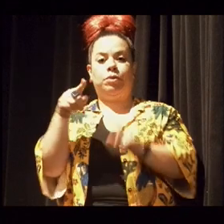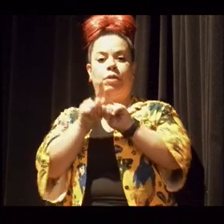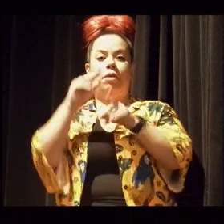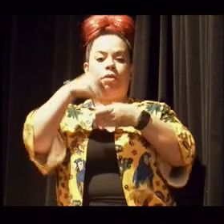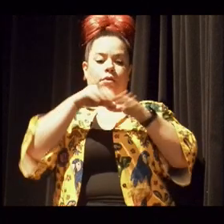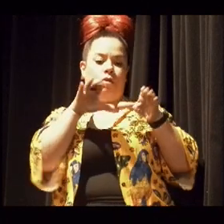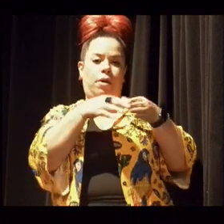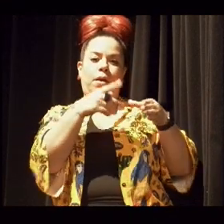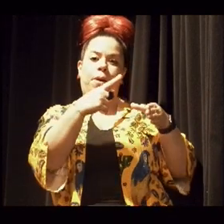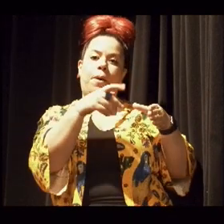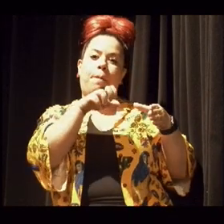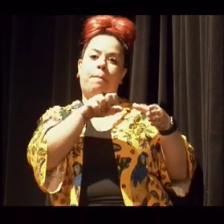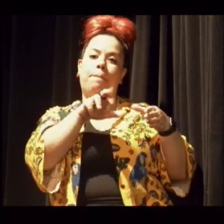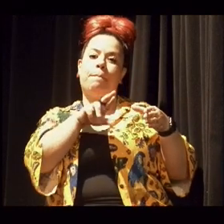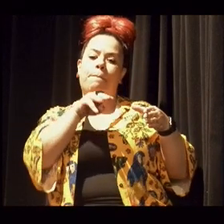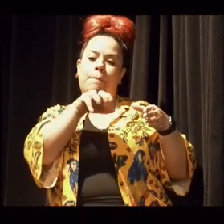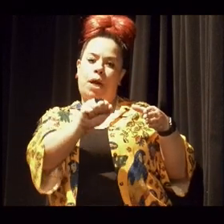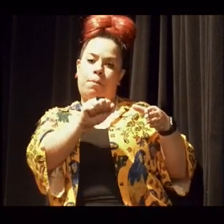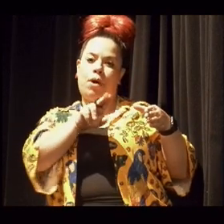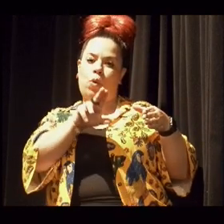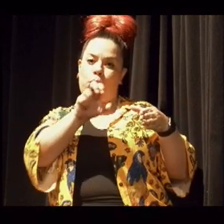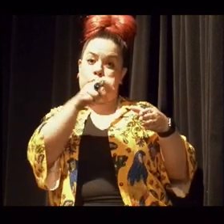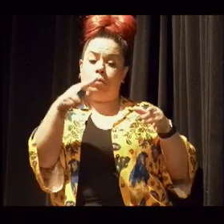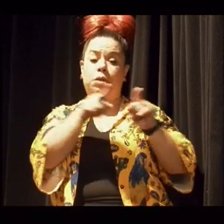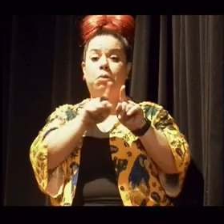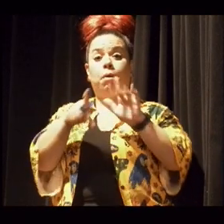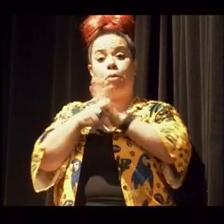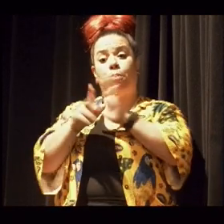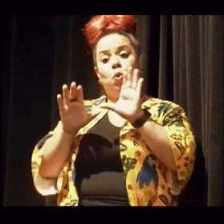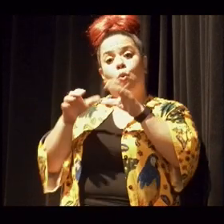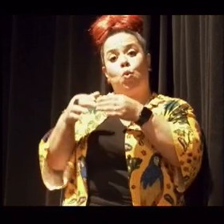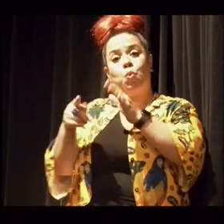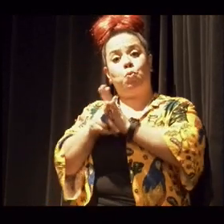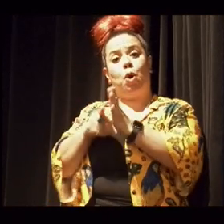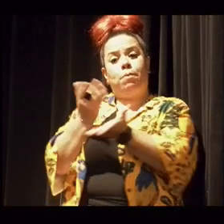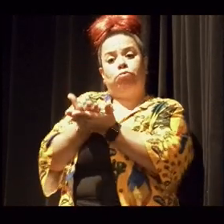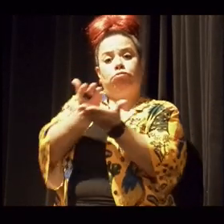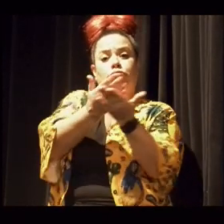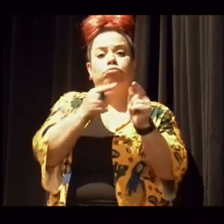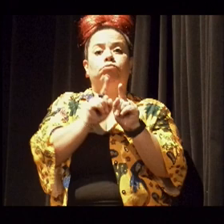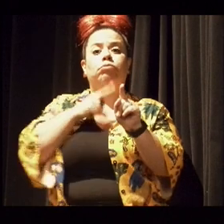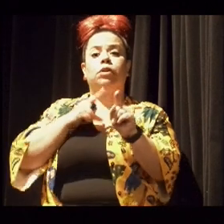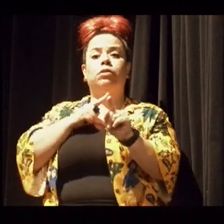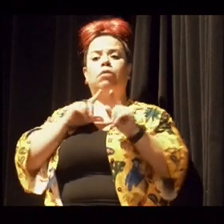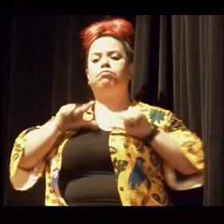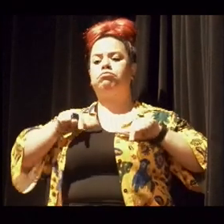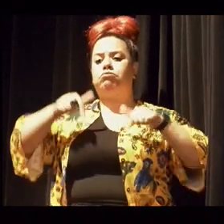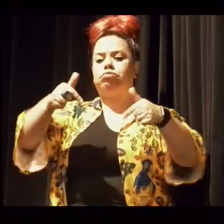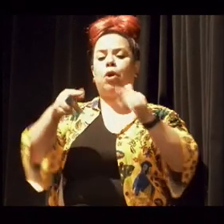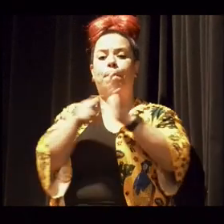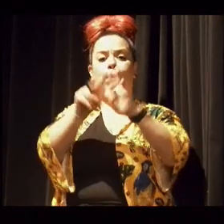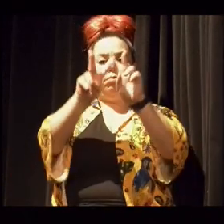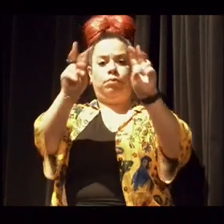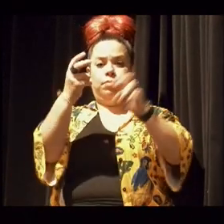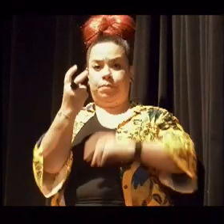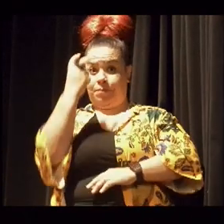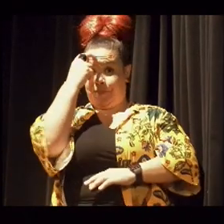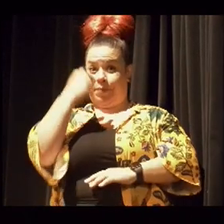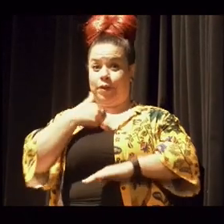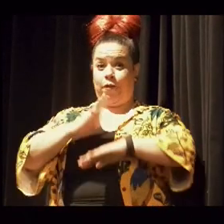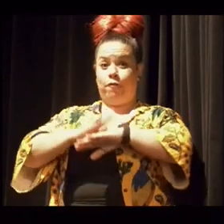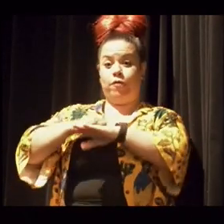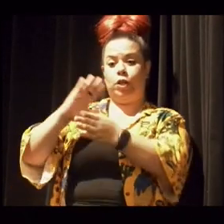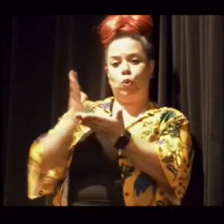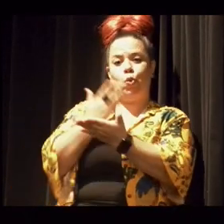USP, que é um núcleo de estudos e intervenções em permacultura. Publiquei o livro Pele do